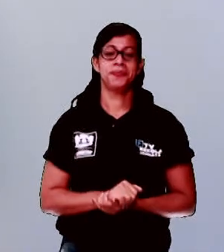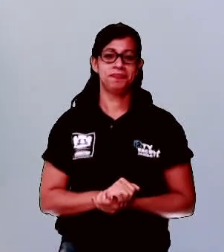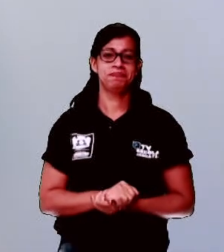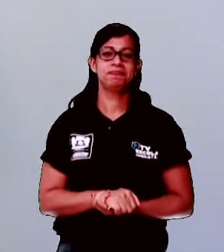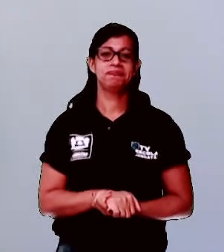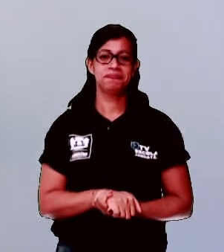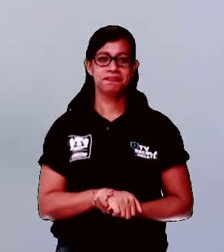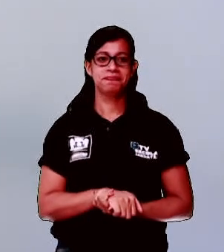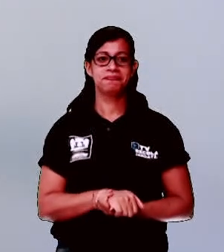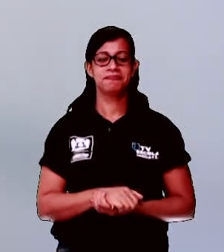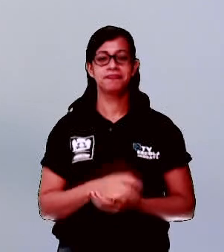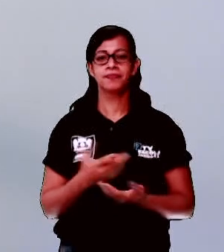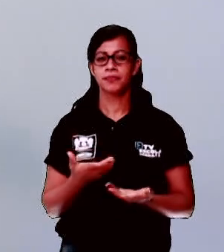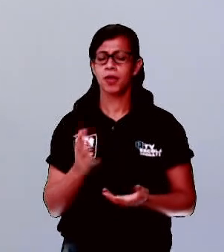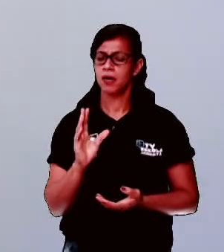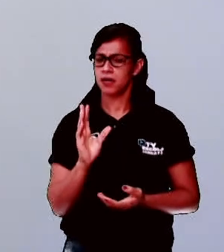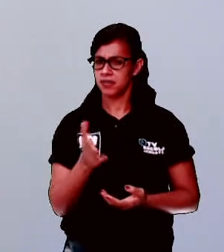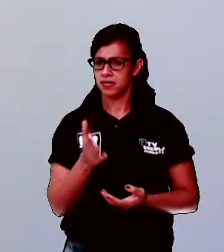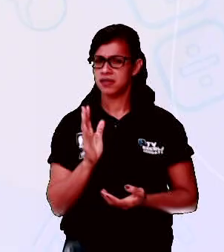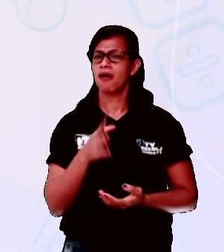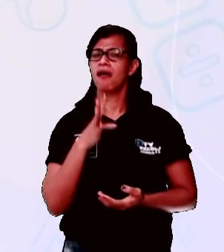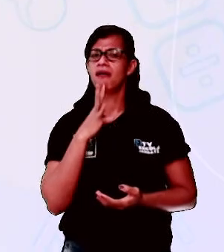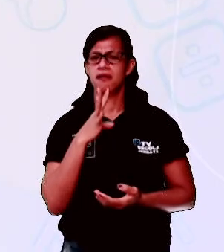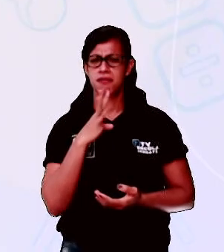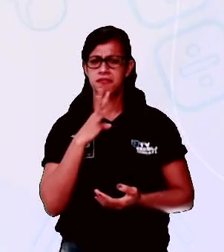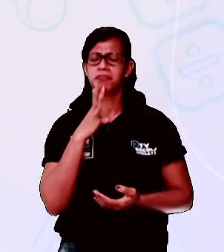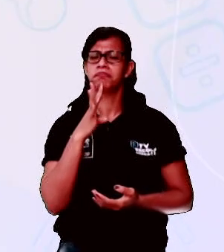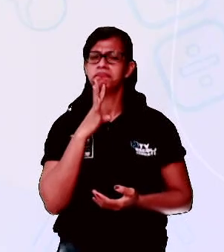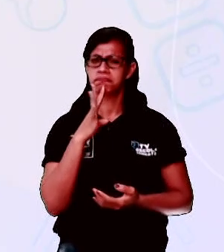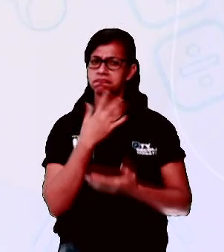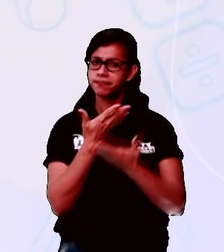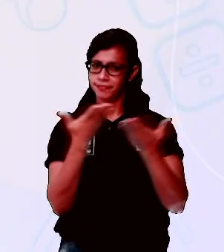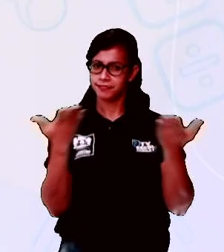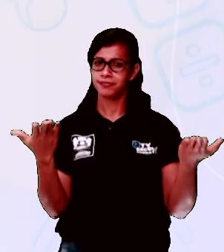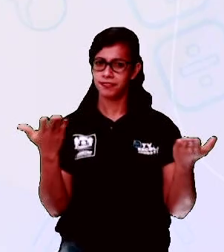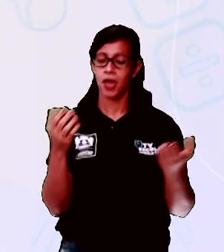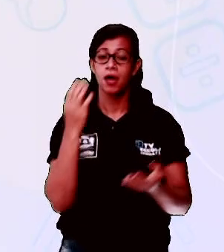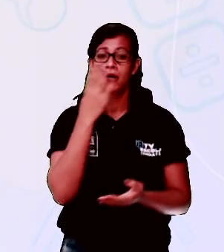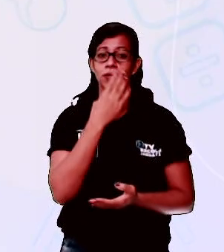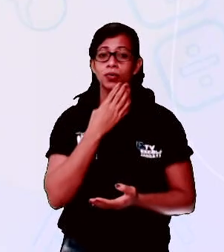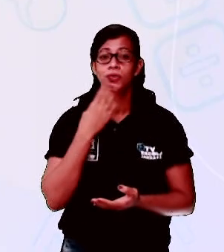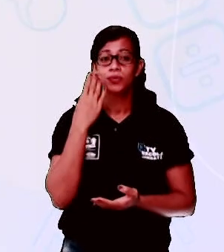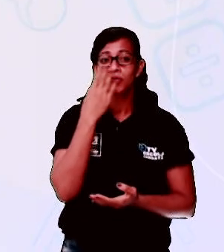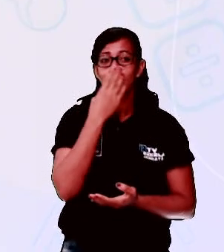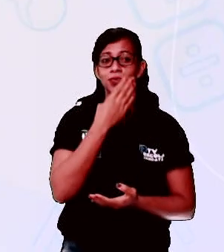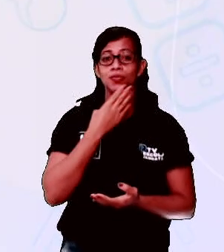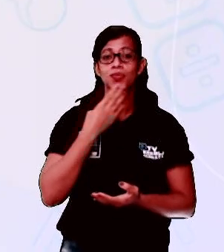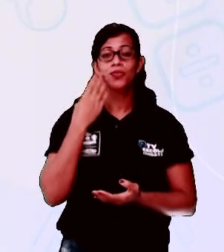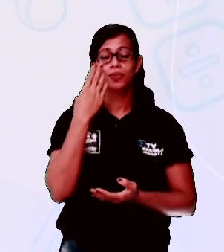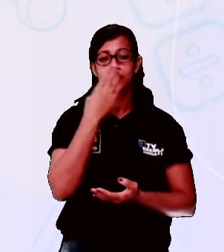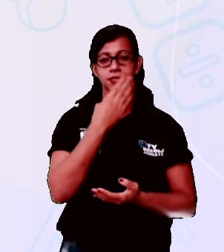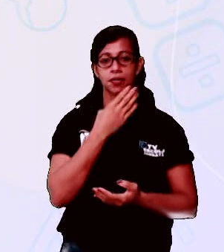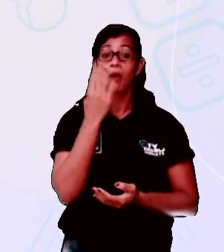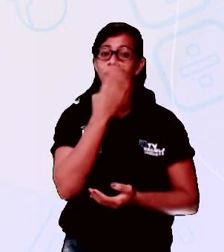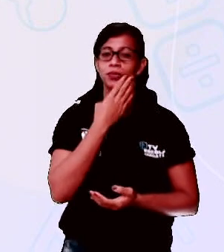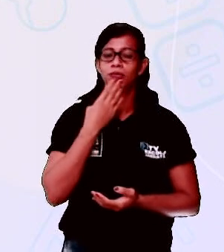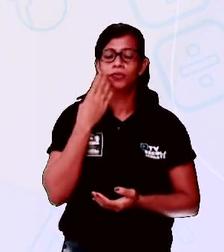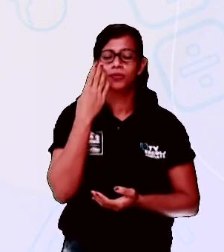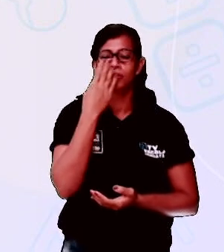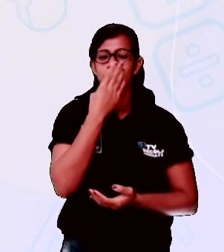Esse, todo mundo já viu esse trava-língua, eu tenho certeza. Doce. O doce